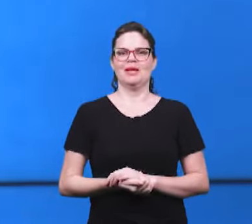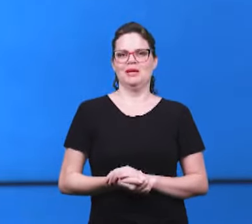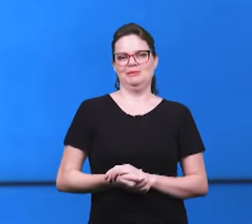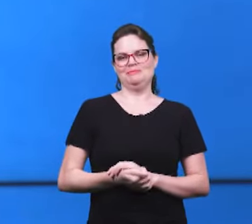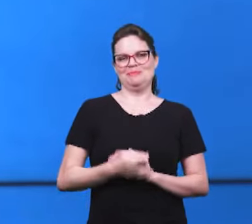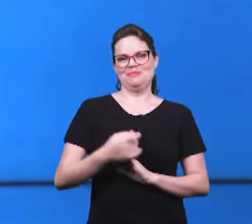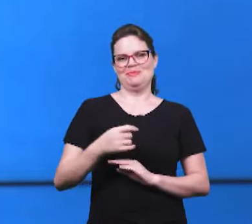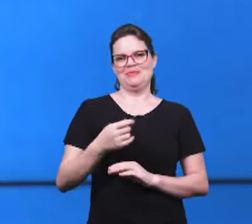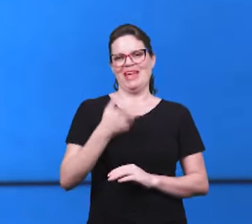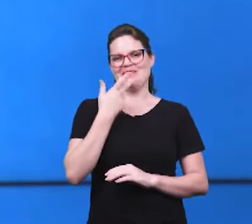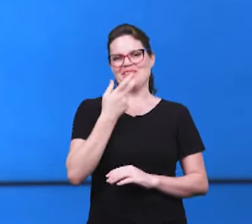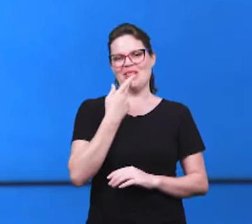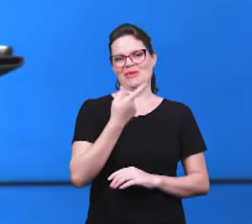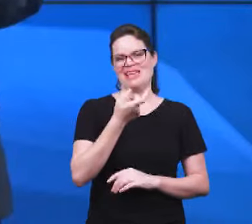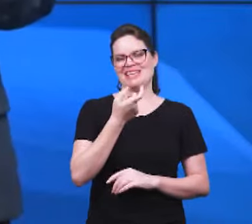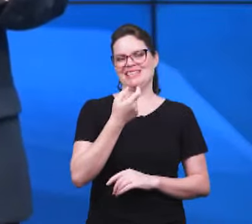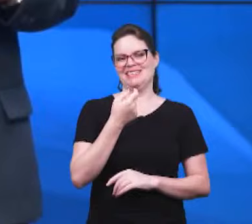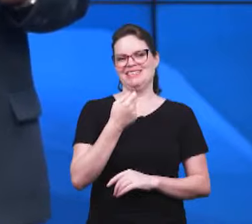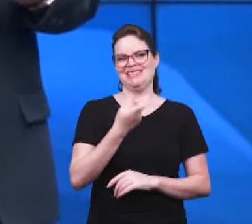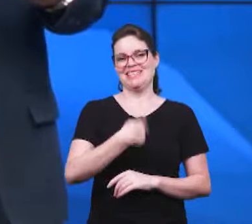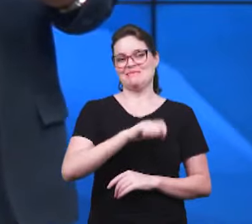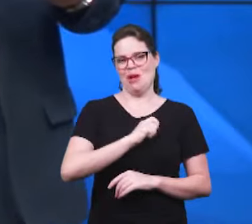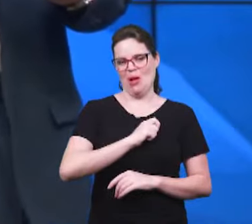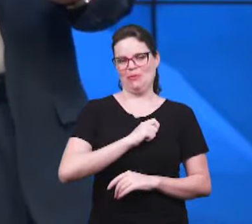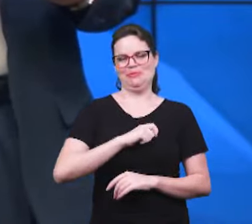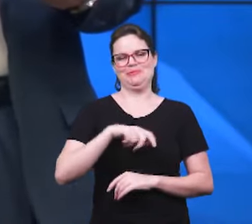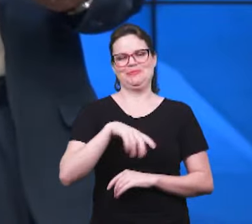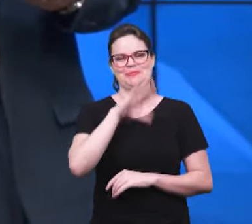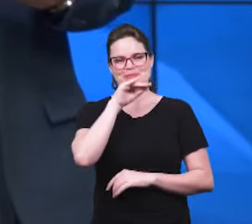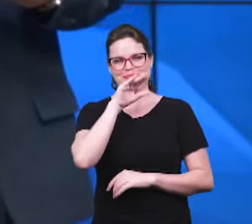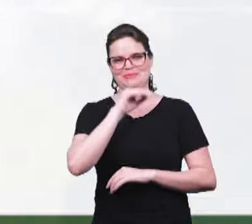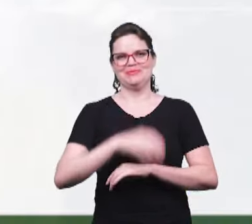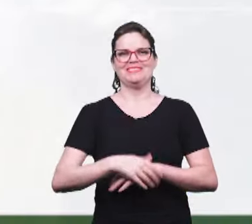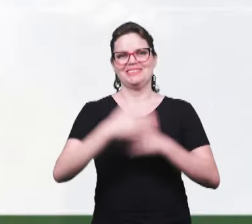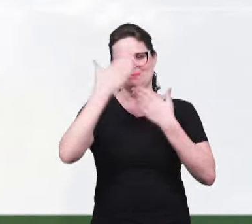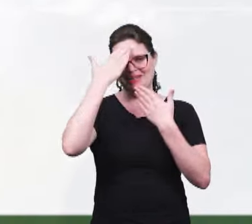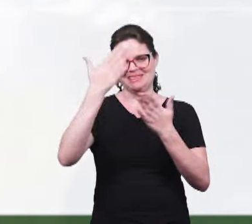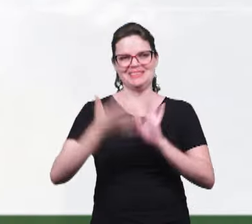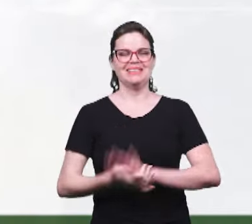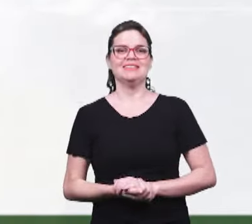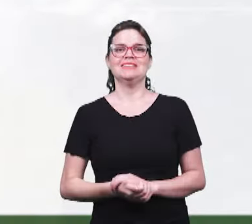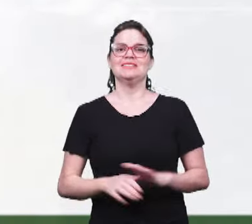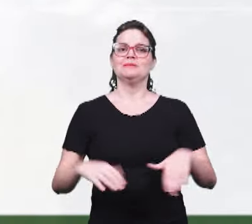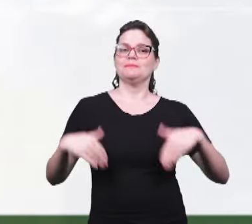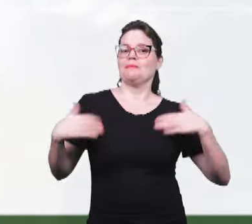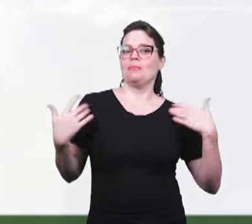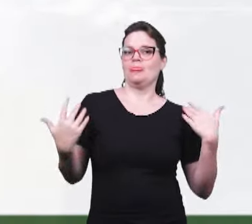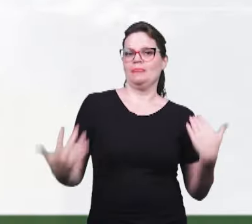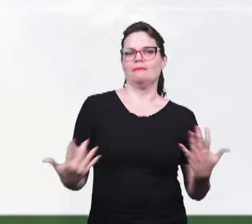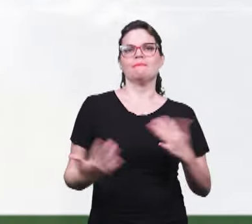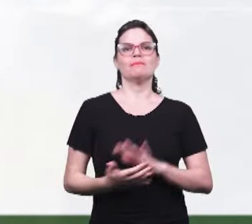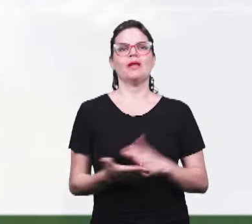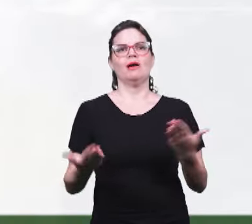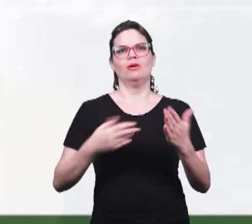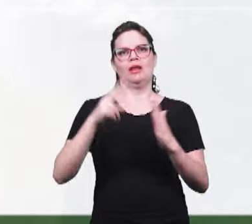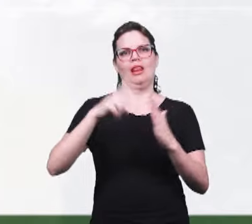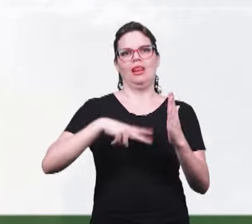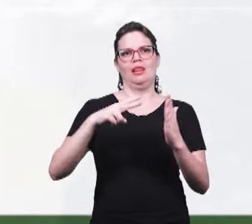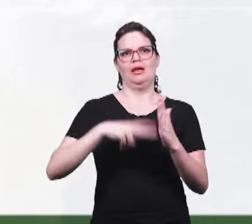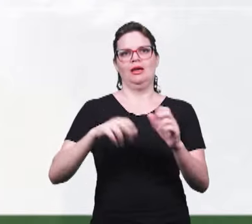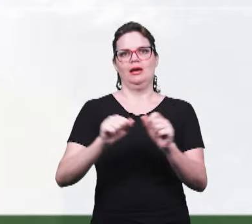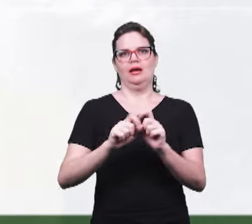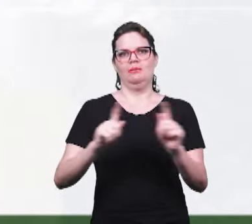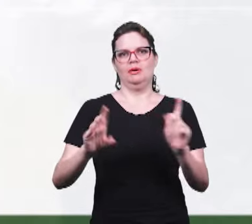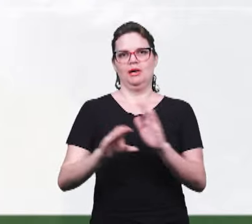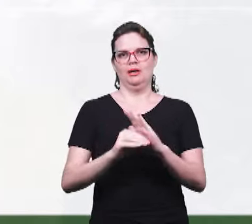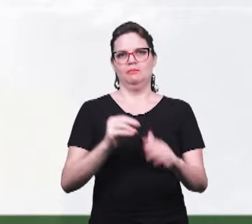graças. Amém. Vamos, então, agora para a nossa quarta pergunta. Ao ler Apocalipse, capítulo 2 e 3, quer dizer,